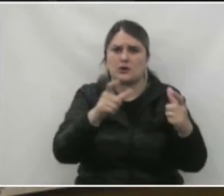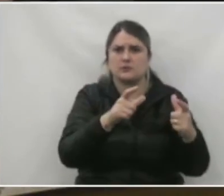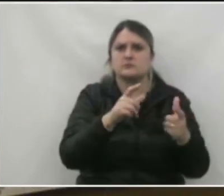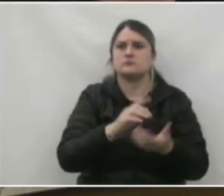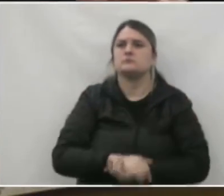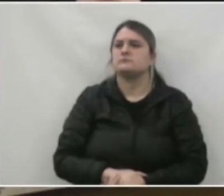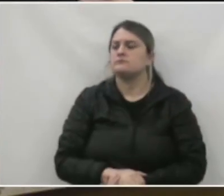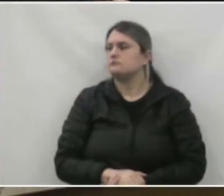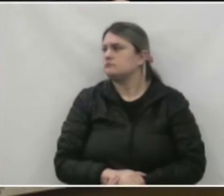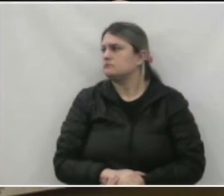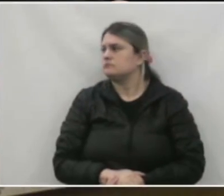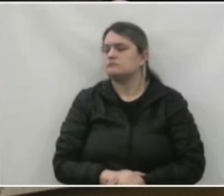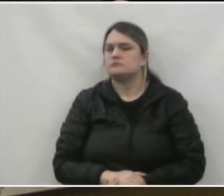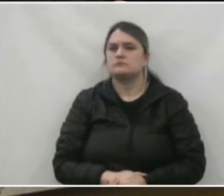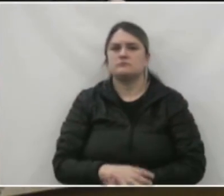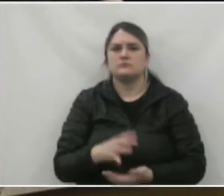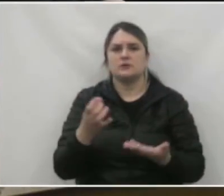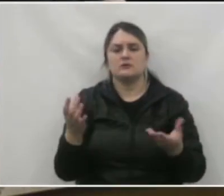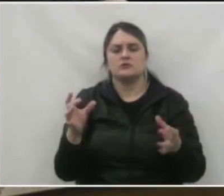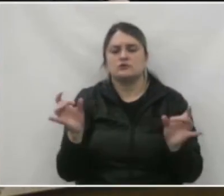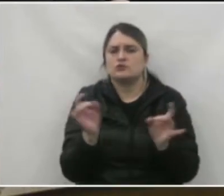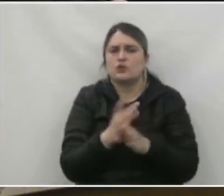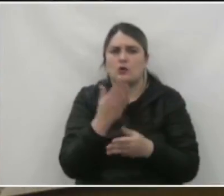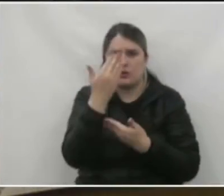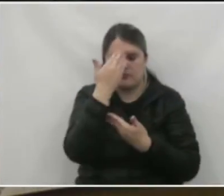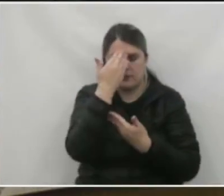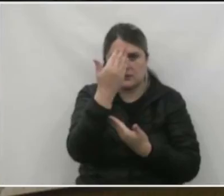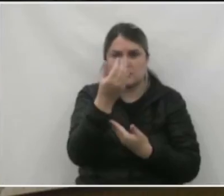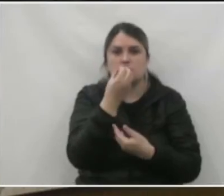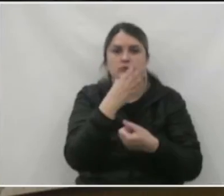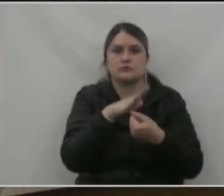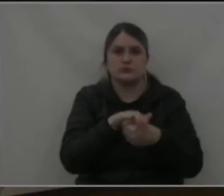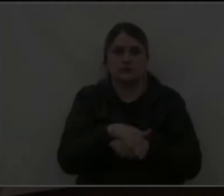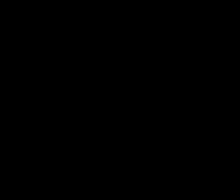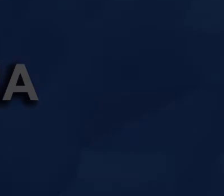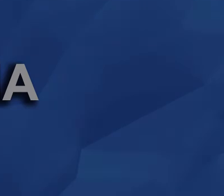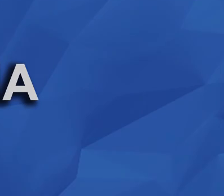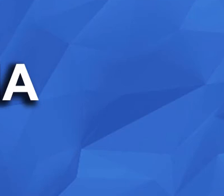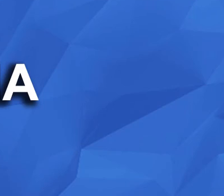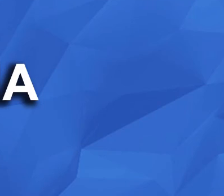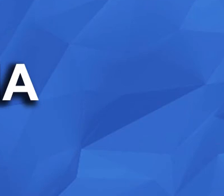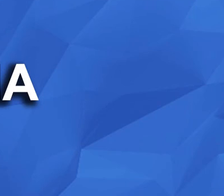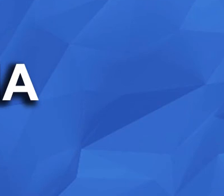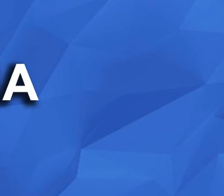a parte. Então é isso aí, muito obrigado e uma boa noite a todos.